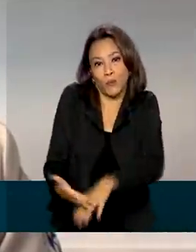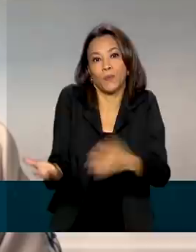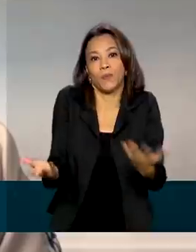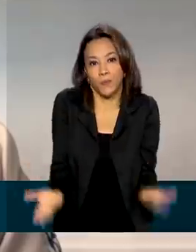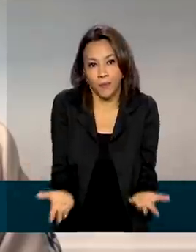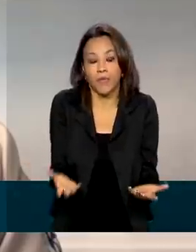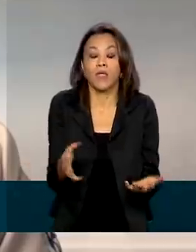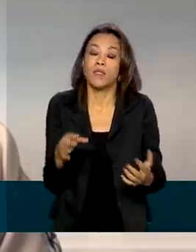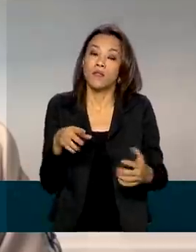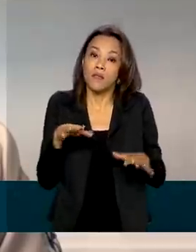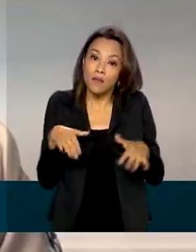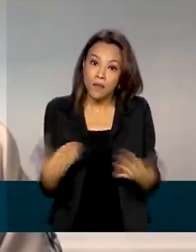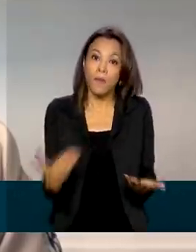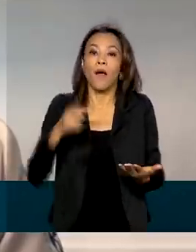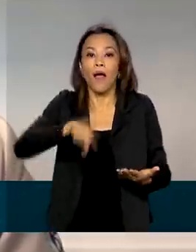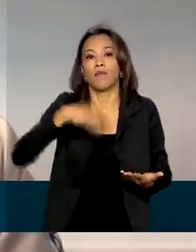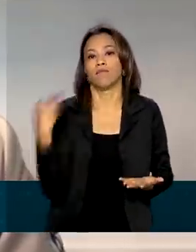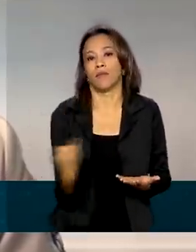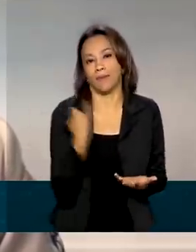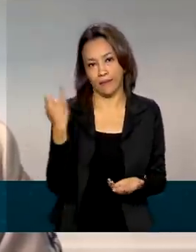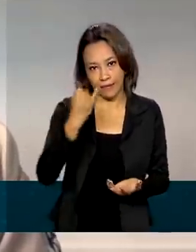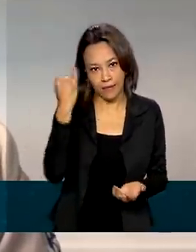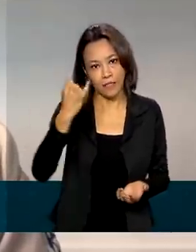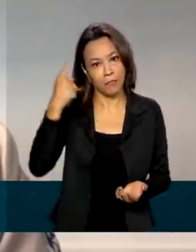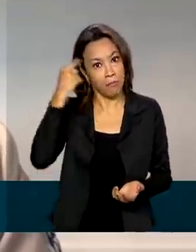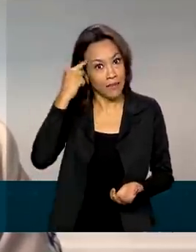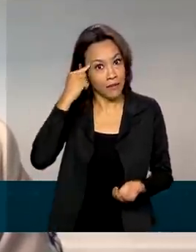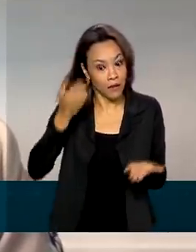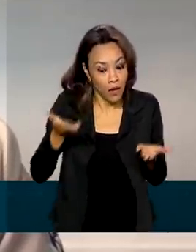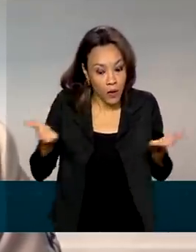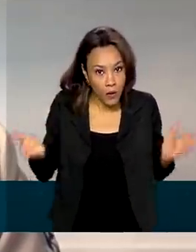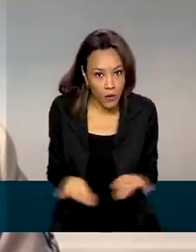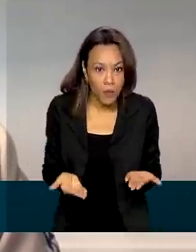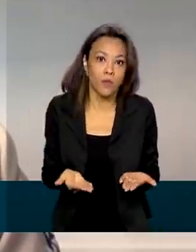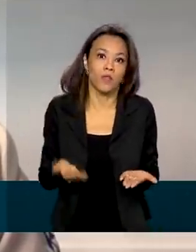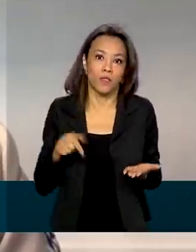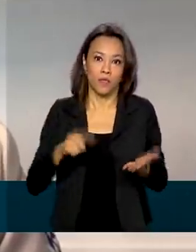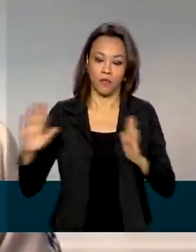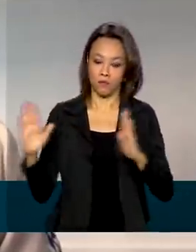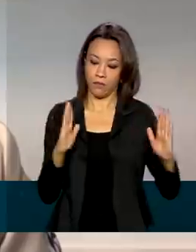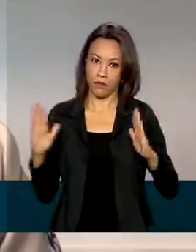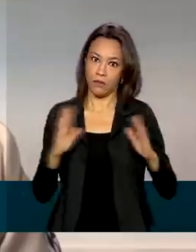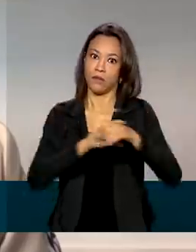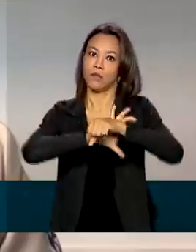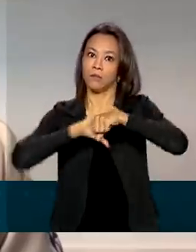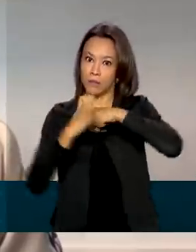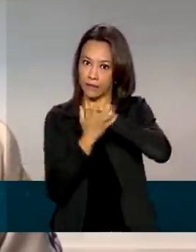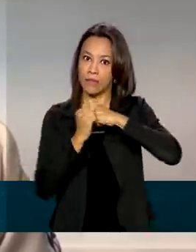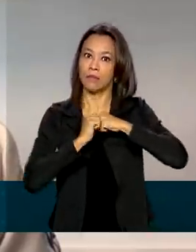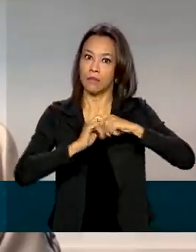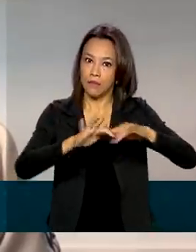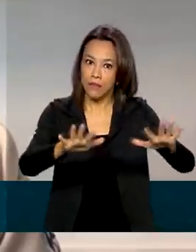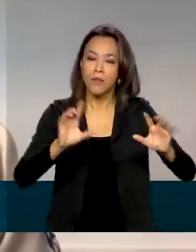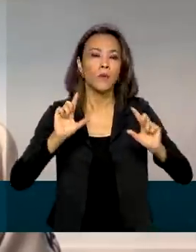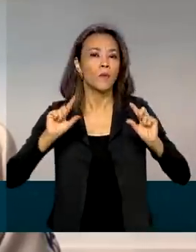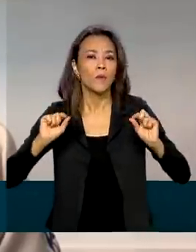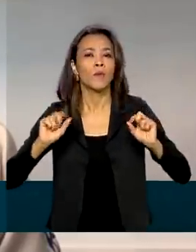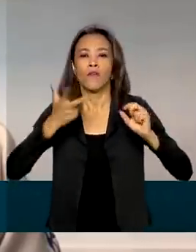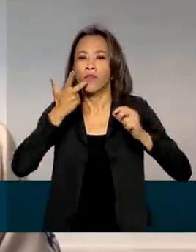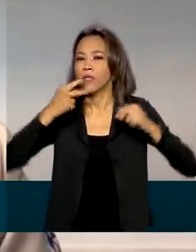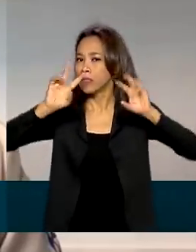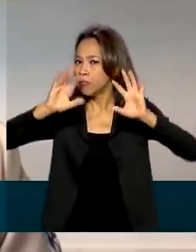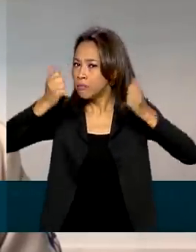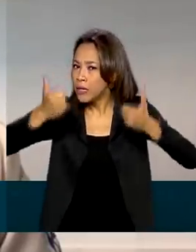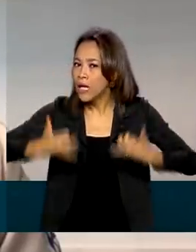é importante, já pensando no momento agora, pensando no momento da pandemia, a gente abordar essa questão